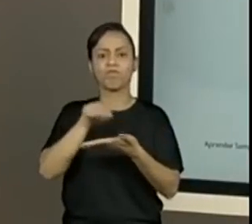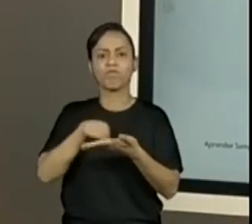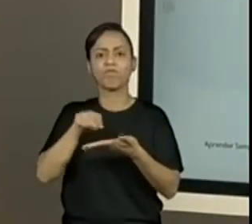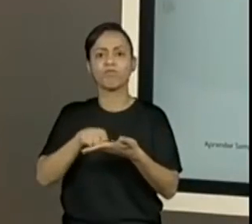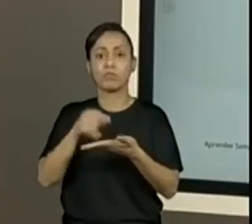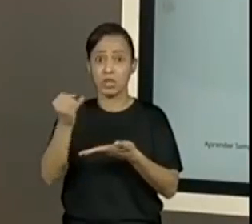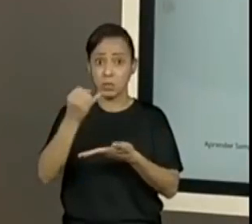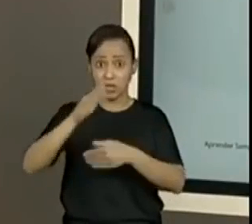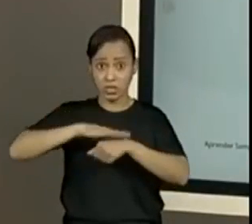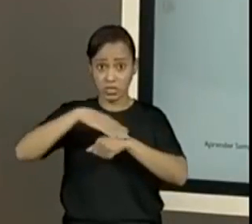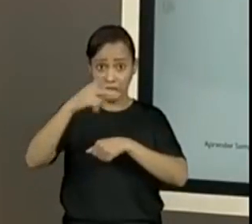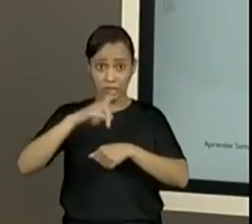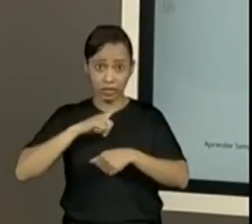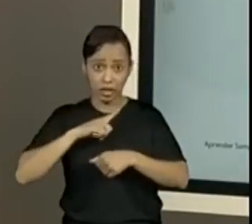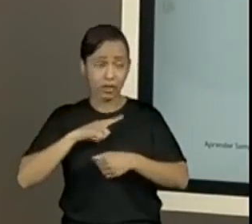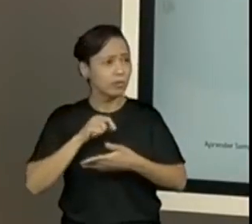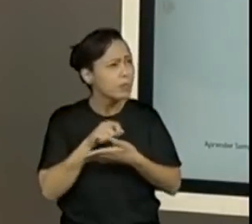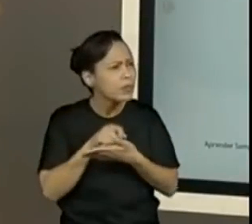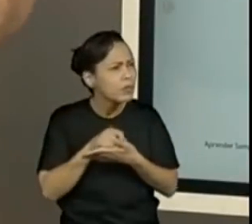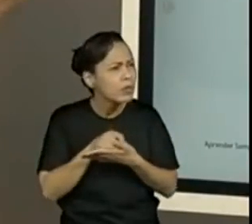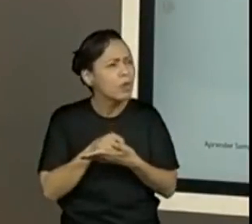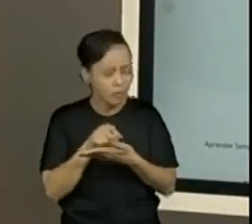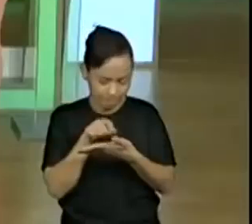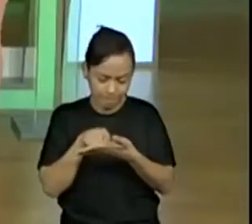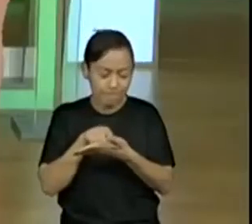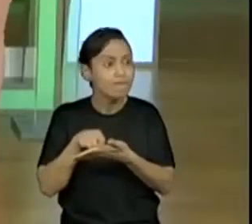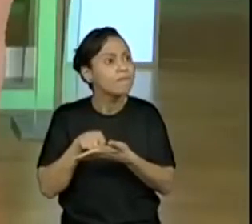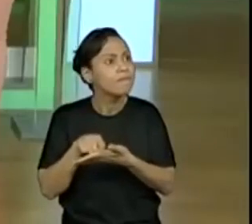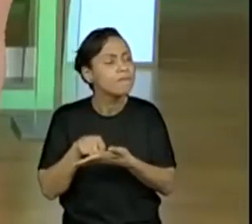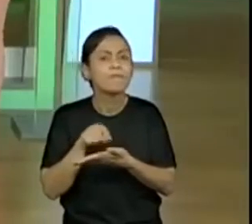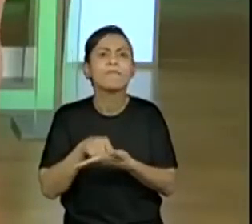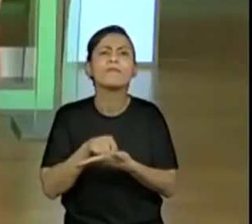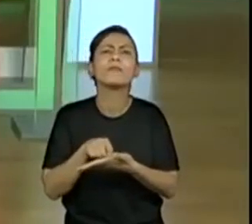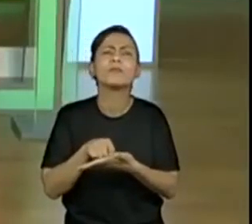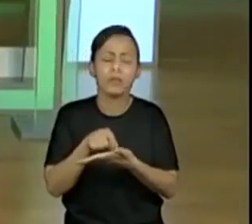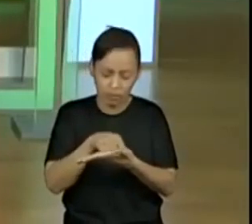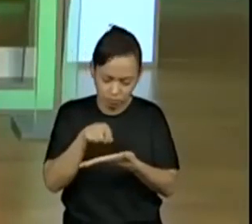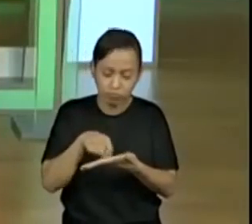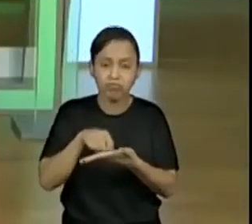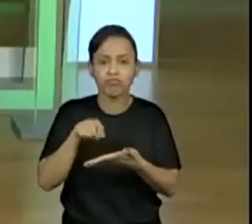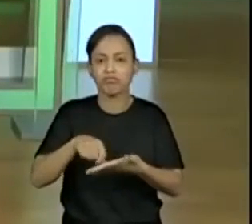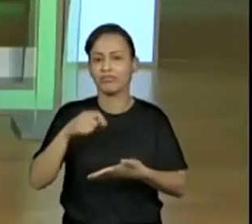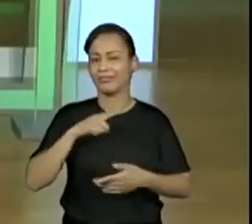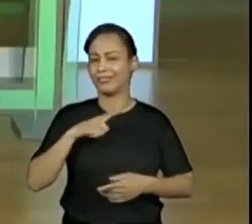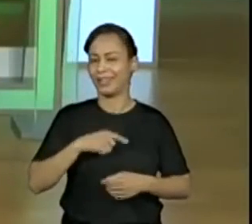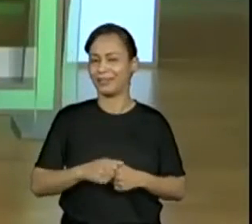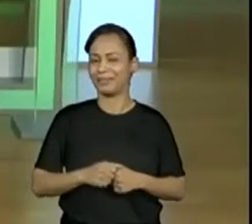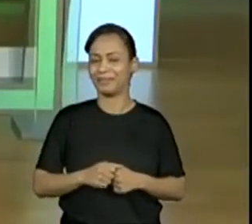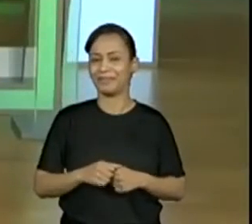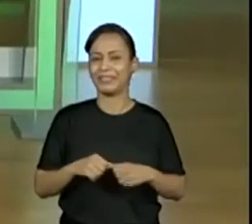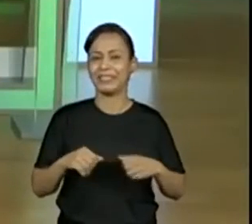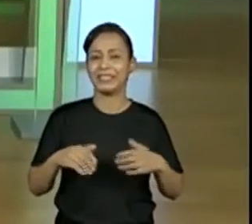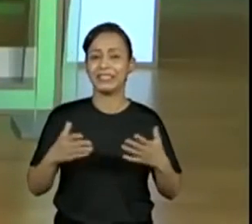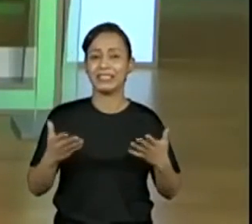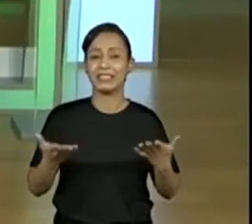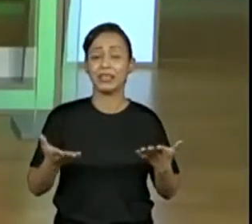que você achar importante, registra. Registra. E vamos acompanhar. Olha só. Então todo mundo lendo, todo mundo convidado a ler com a gente.